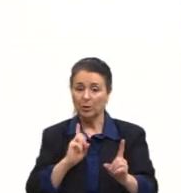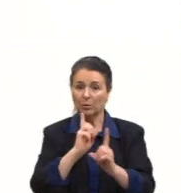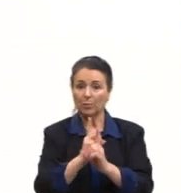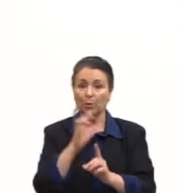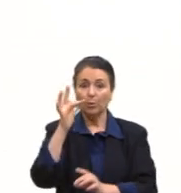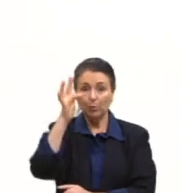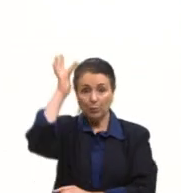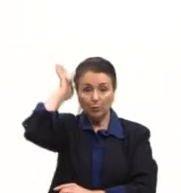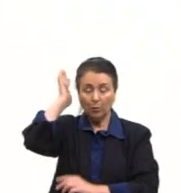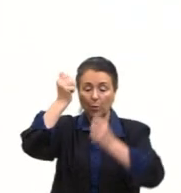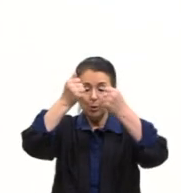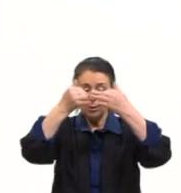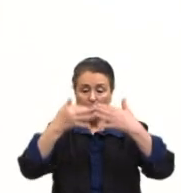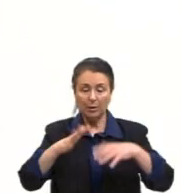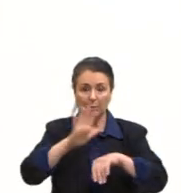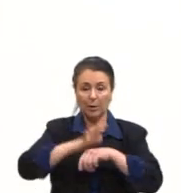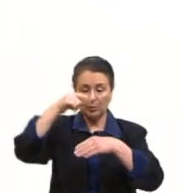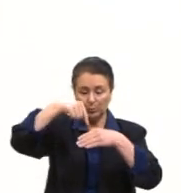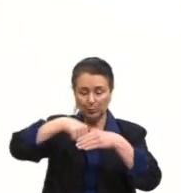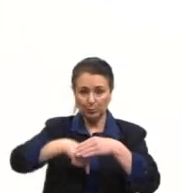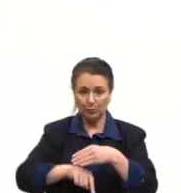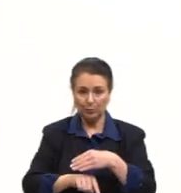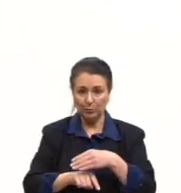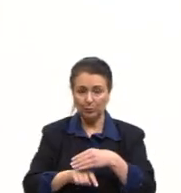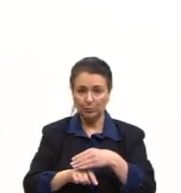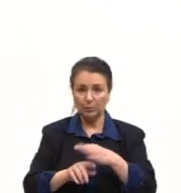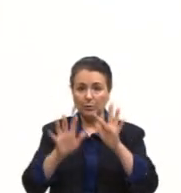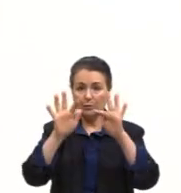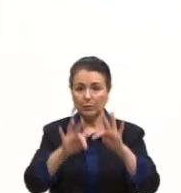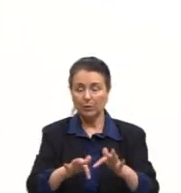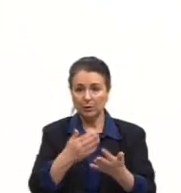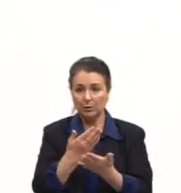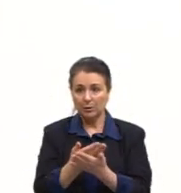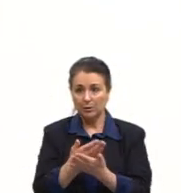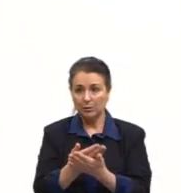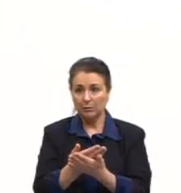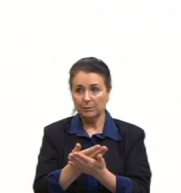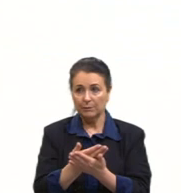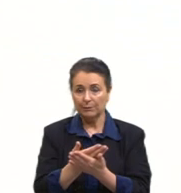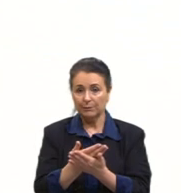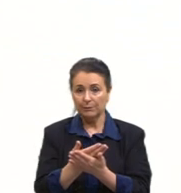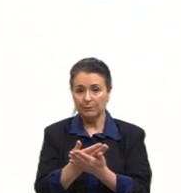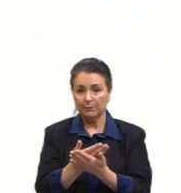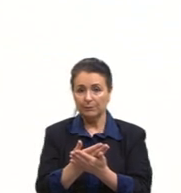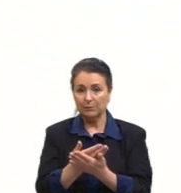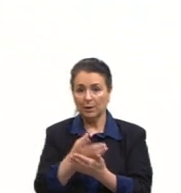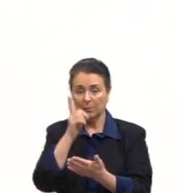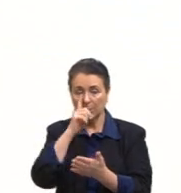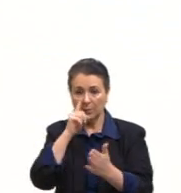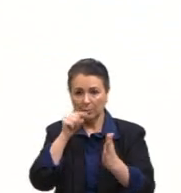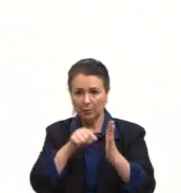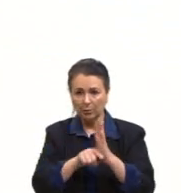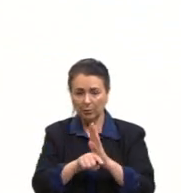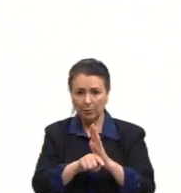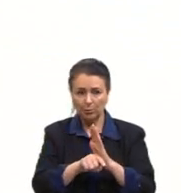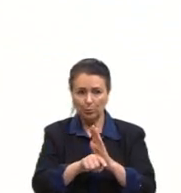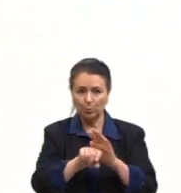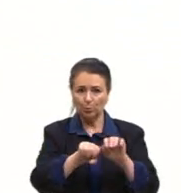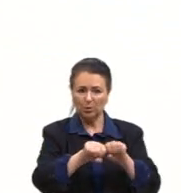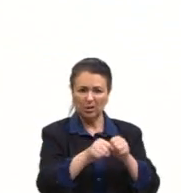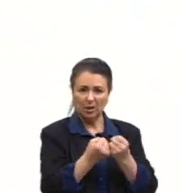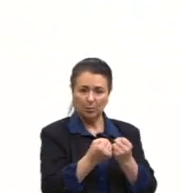reflete sobre isso, traz isso de novo à tona. Fechando, olha só, a mãe pergunta, você quebrou o vaso?